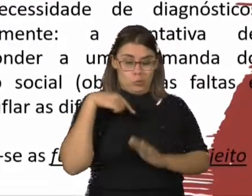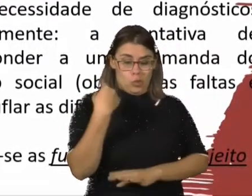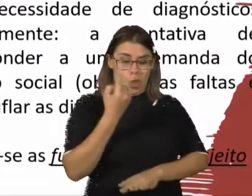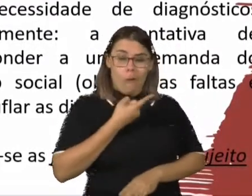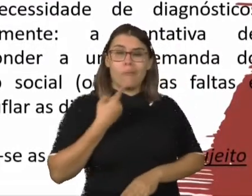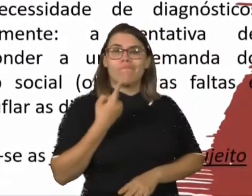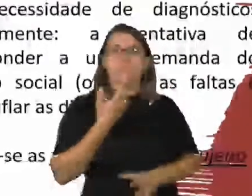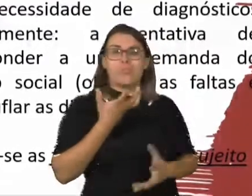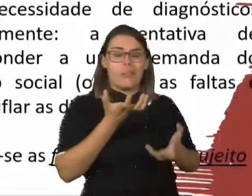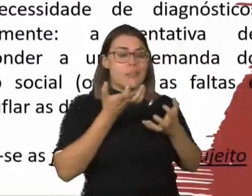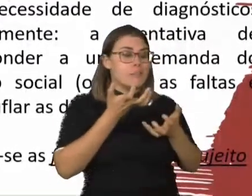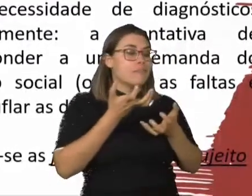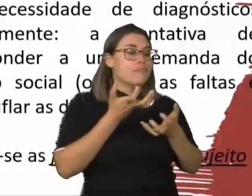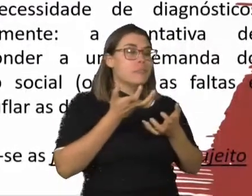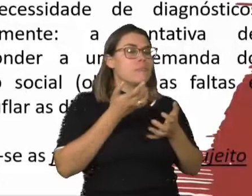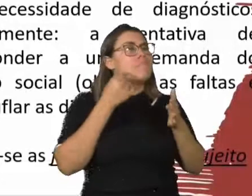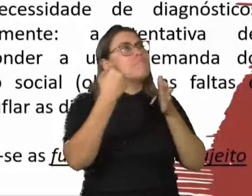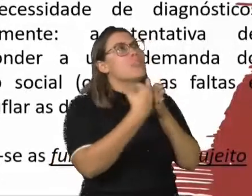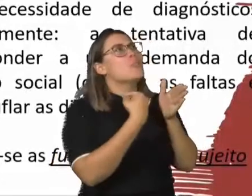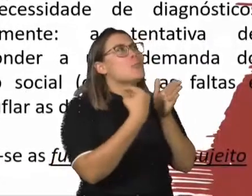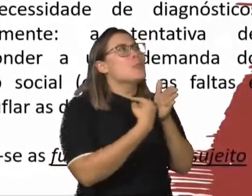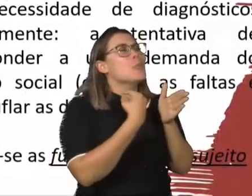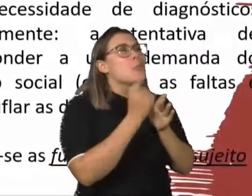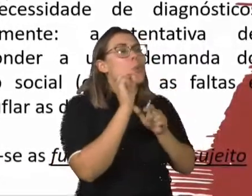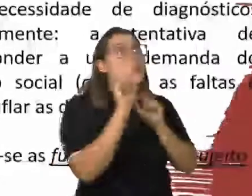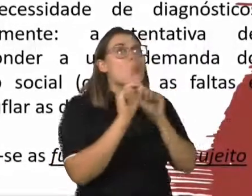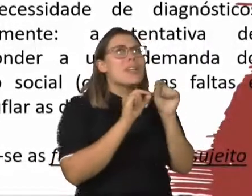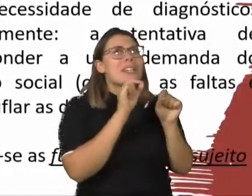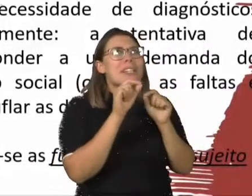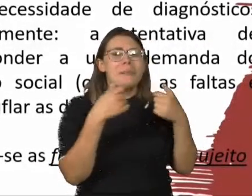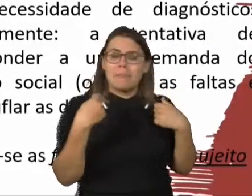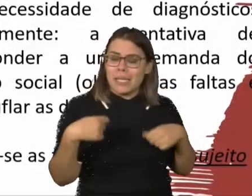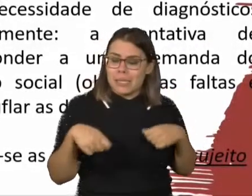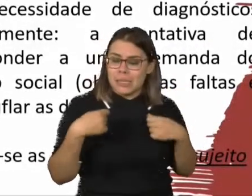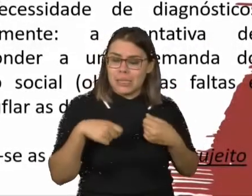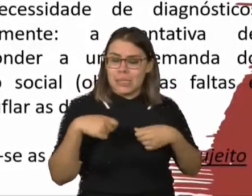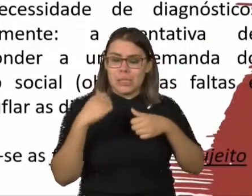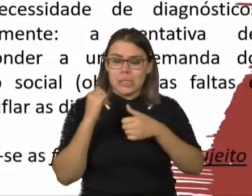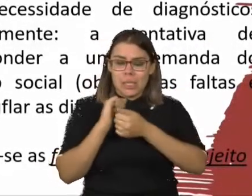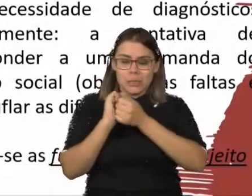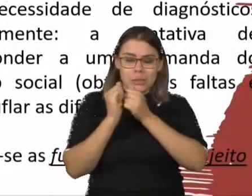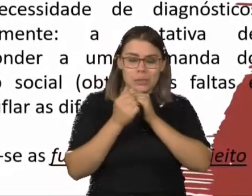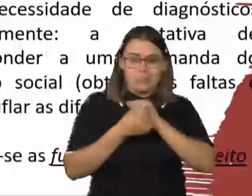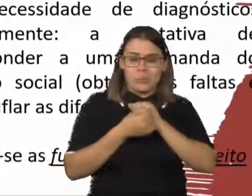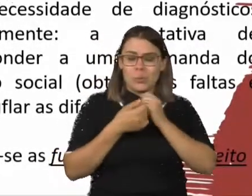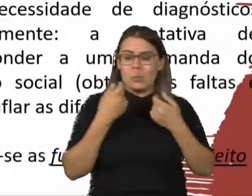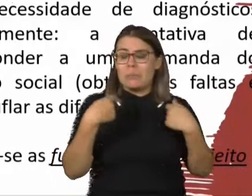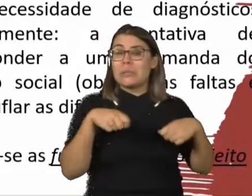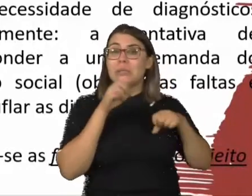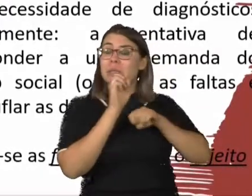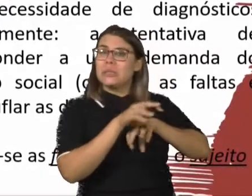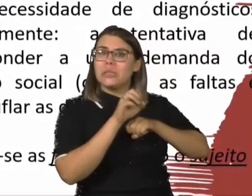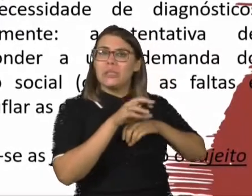a gente se interroga e se pergunta, o que está em jogo quando a gente trata uma criança? A gente recebe uma